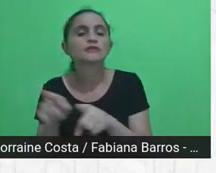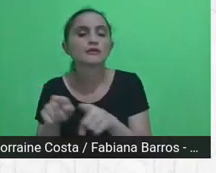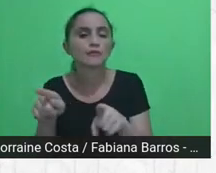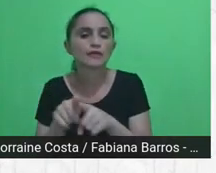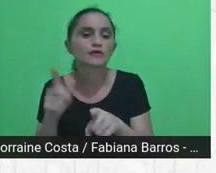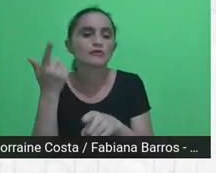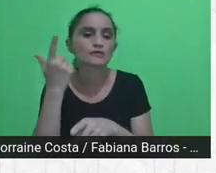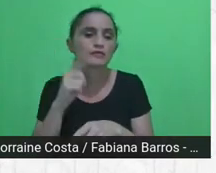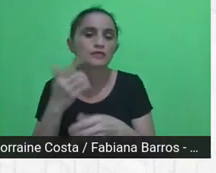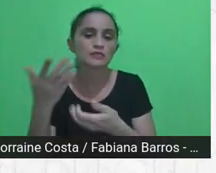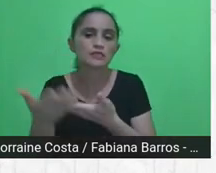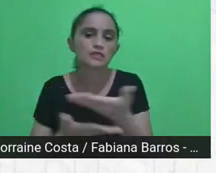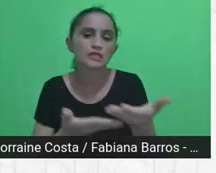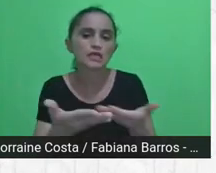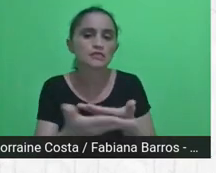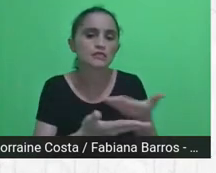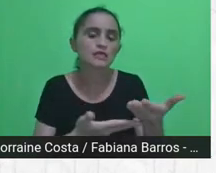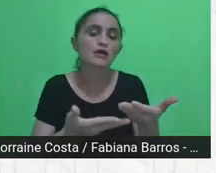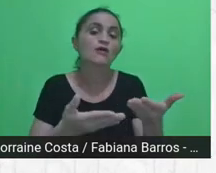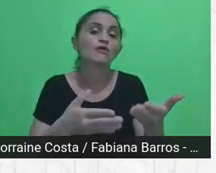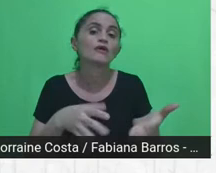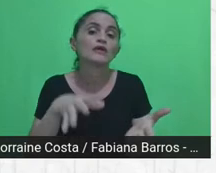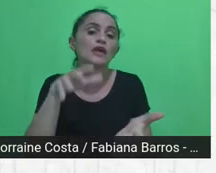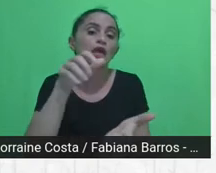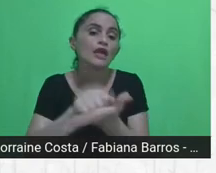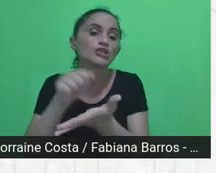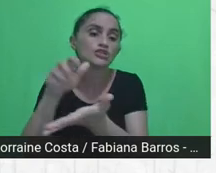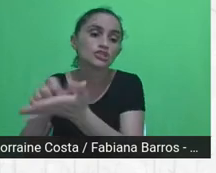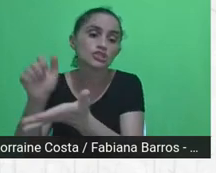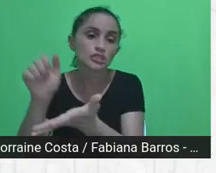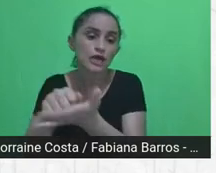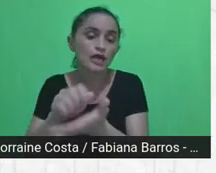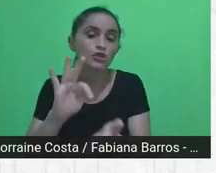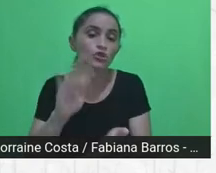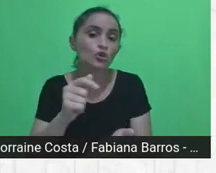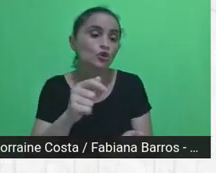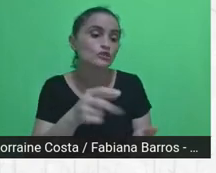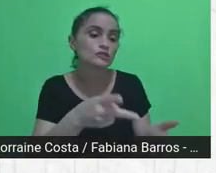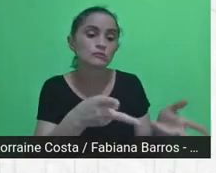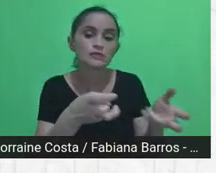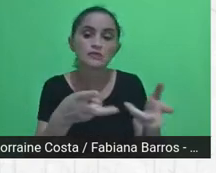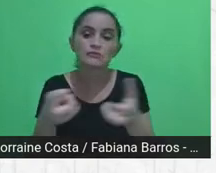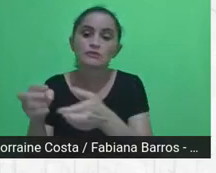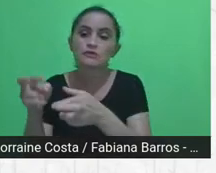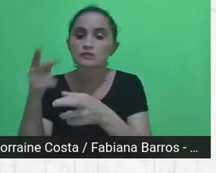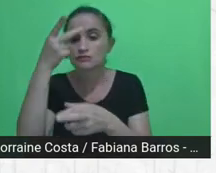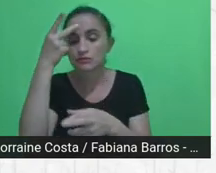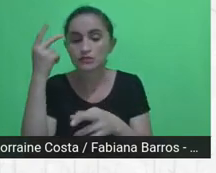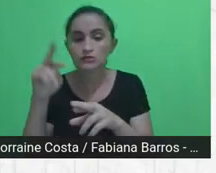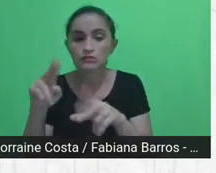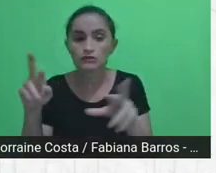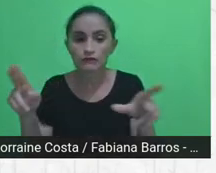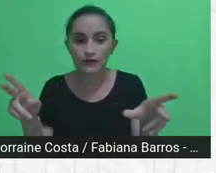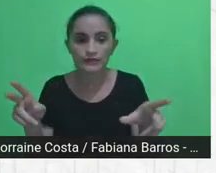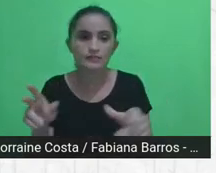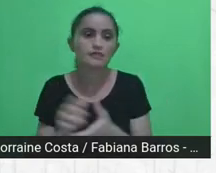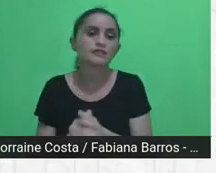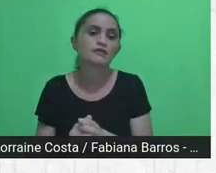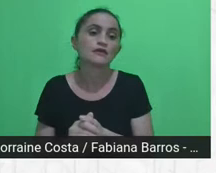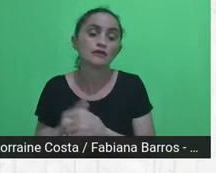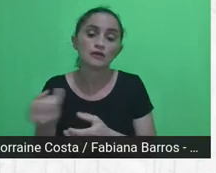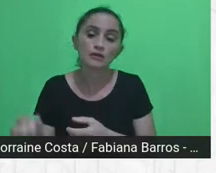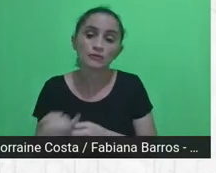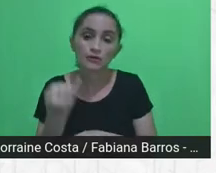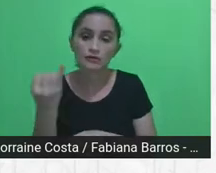registrando todas as contribuições sobre as temáticas. Então, foi muito importante,